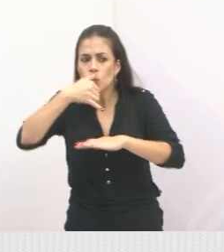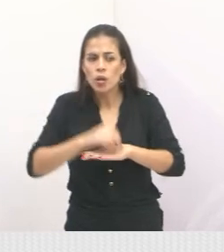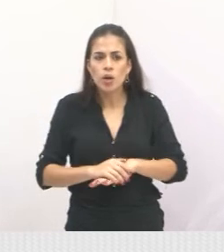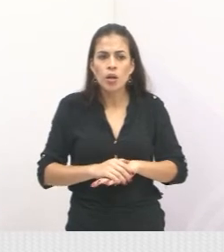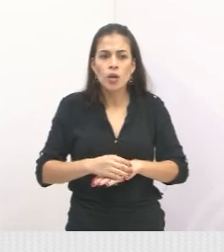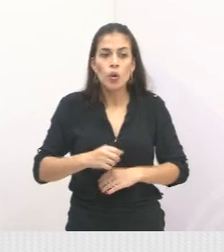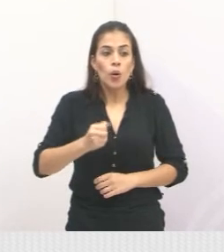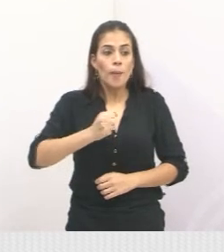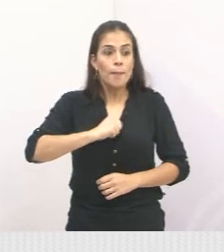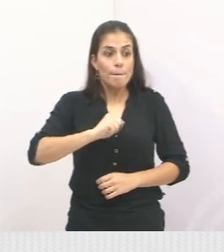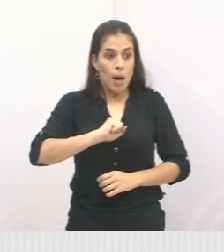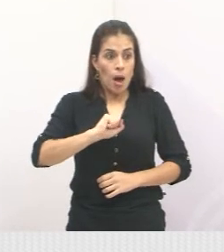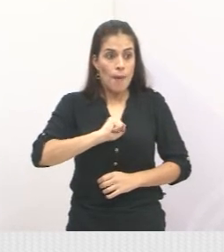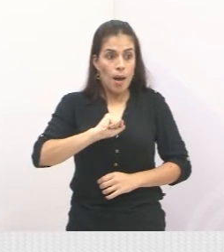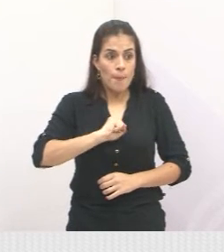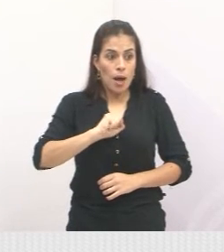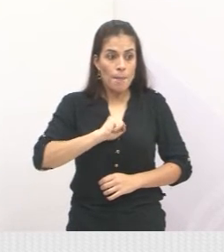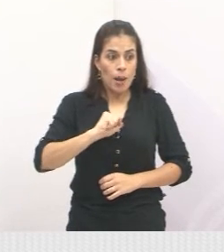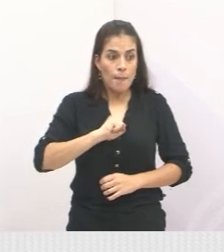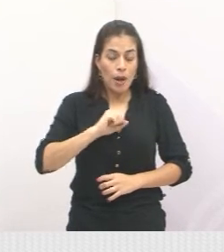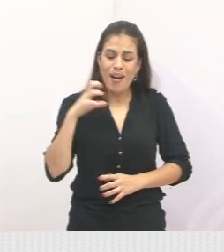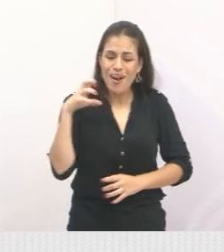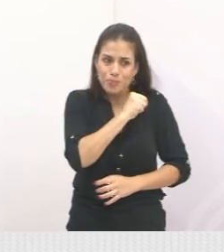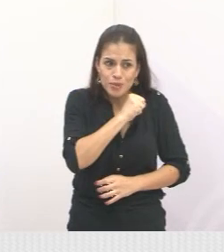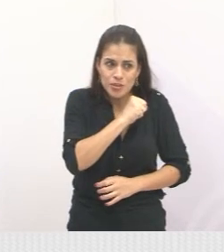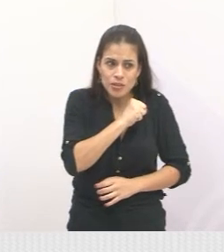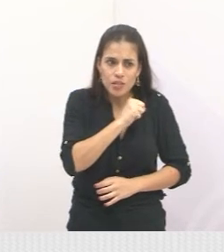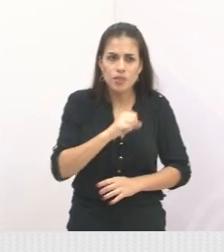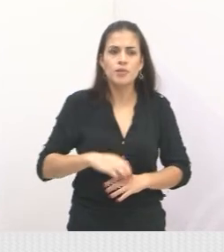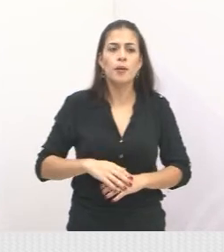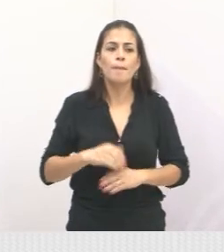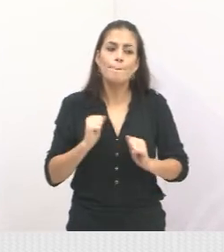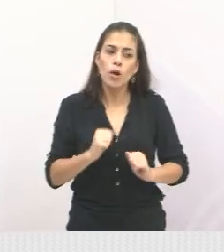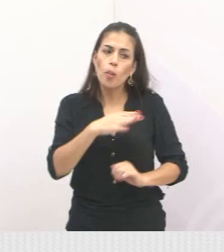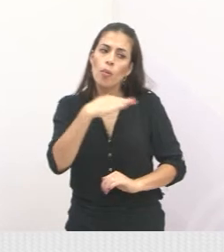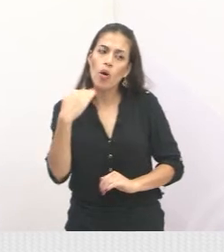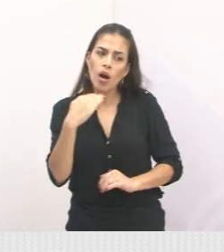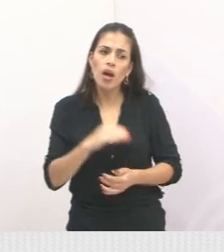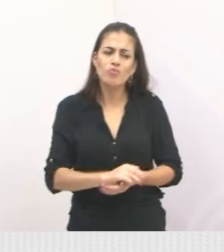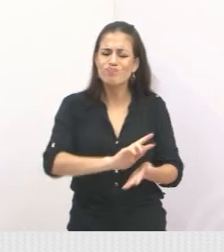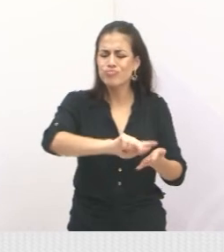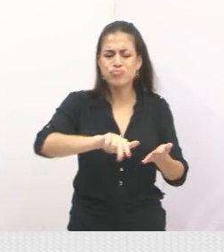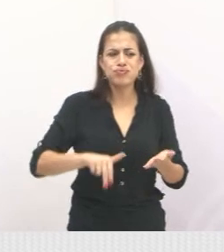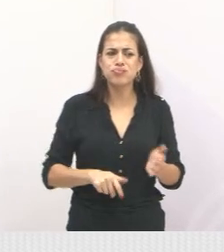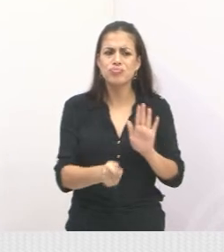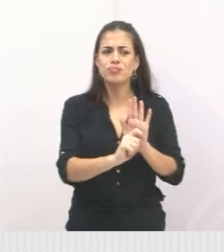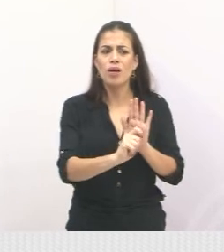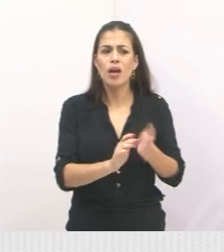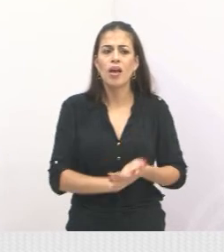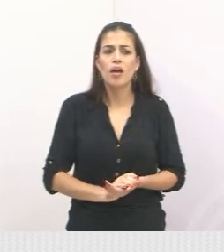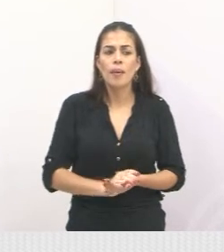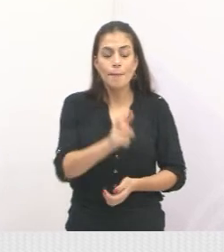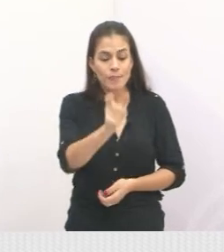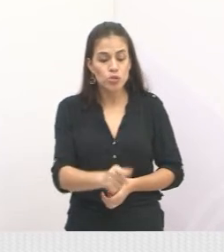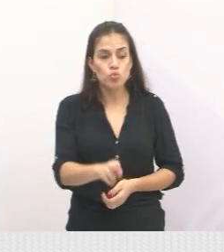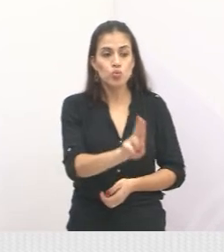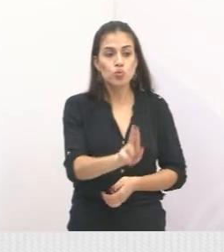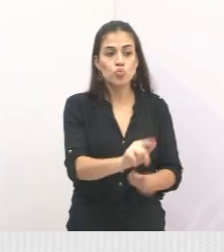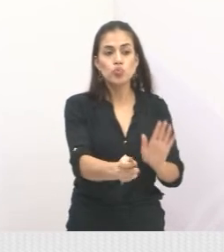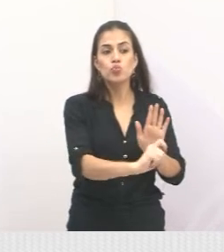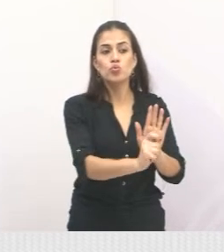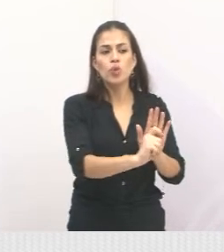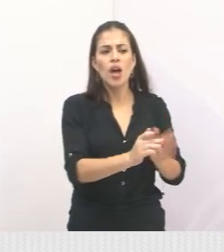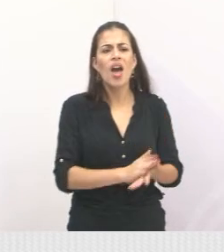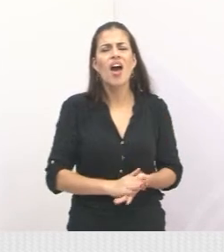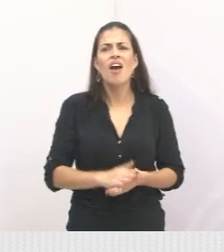pode levar à morte, várias outras drogas também. Digamos que uma pessoa que tem um uso de drogas, aquela famosa, ah